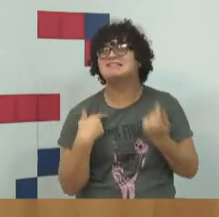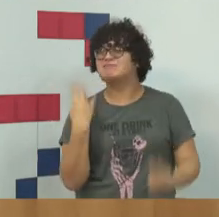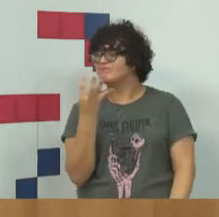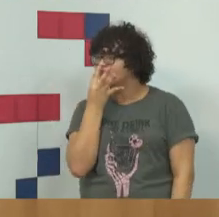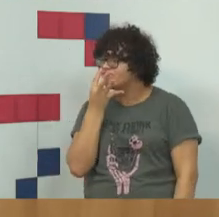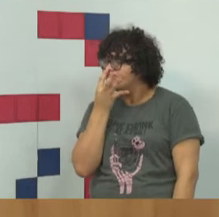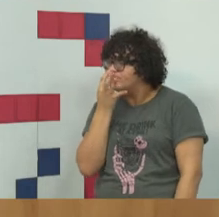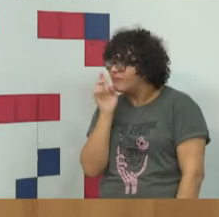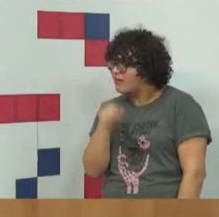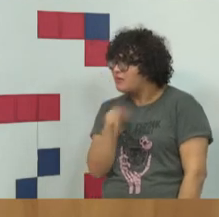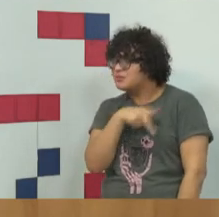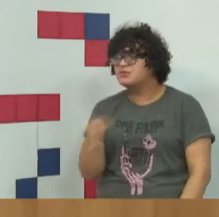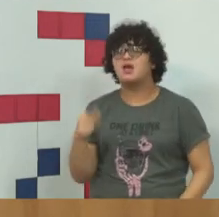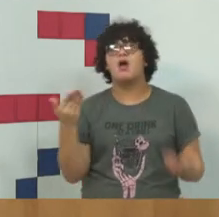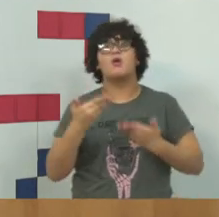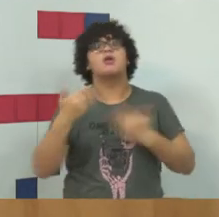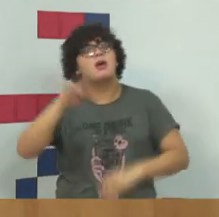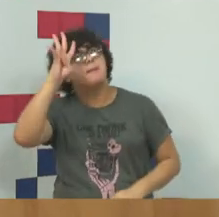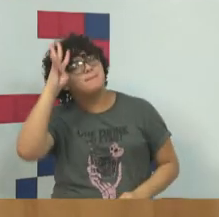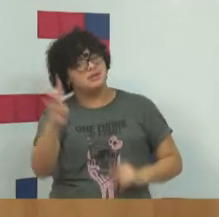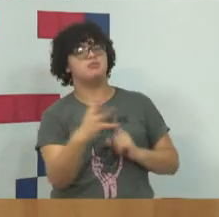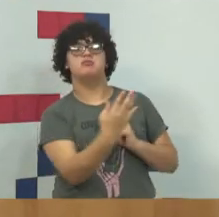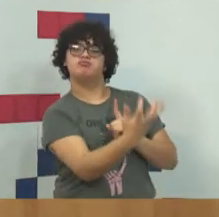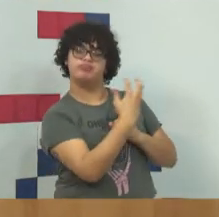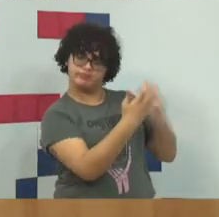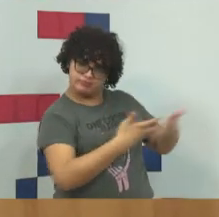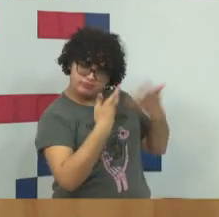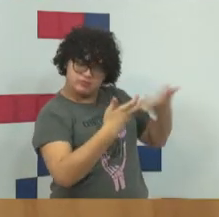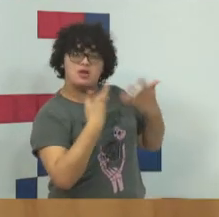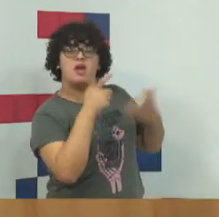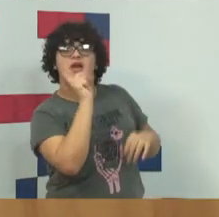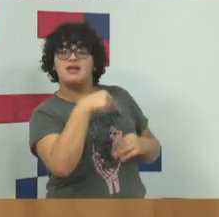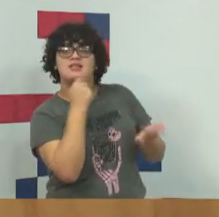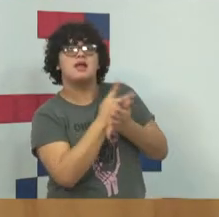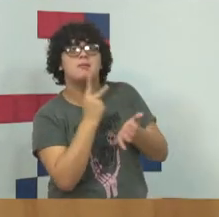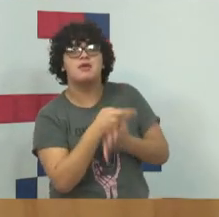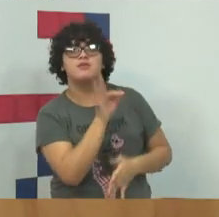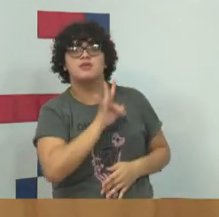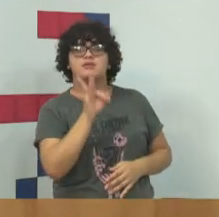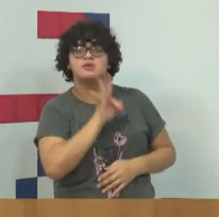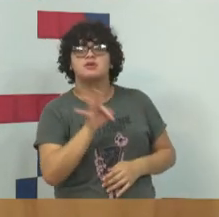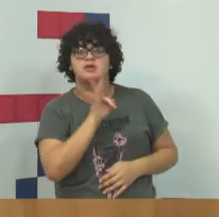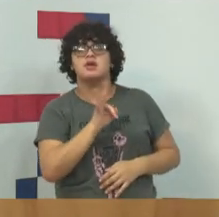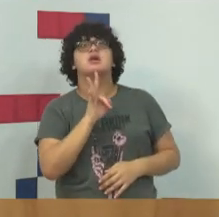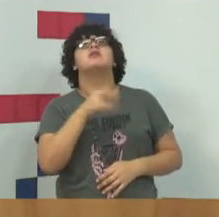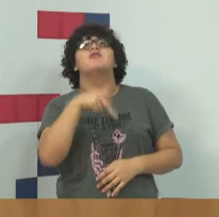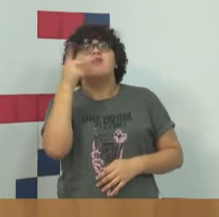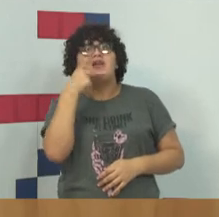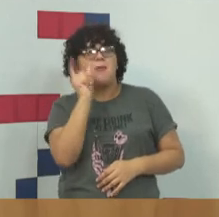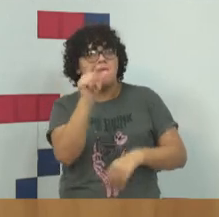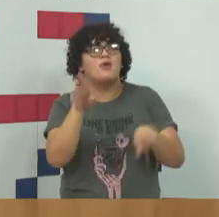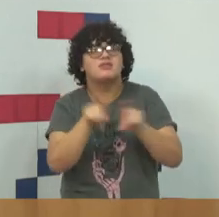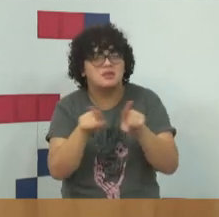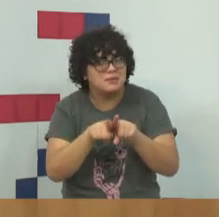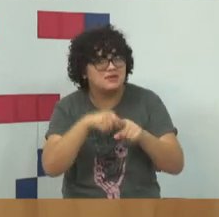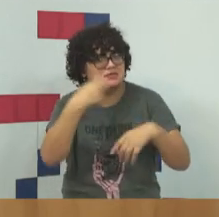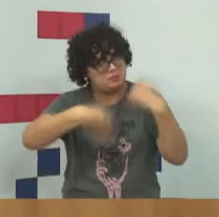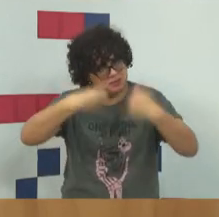sempre, talvez o principal incentivador da minha carreira acadêmica, eu repito isso sempre, vou falar sobre isso daqui a pouco também.